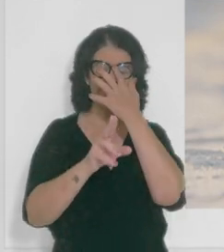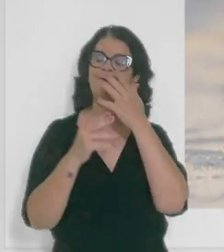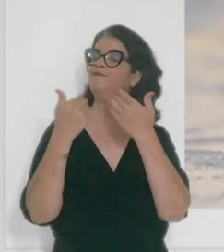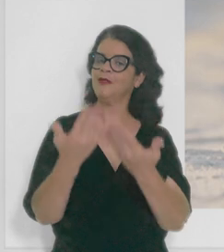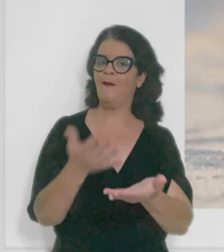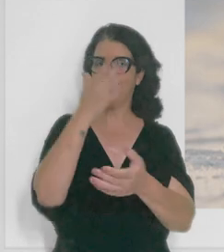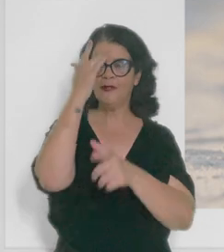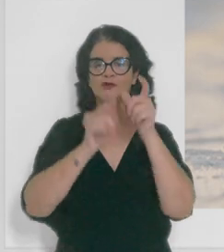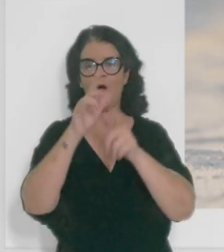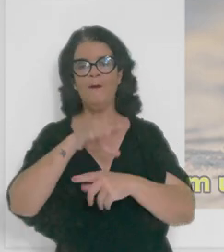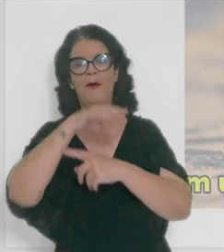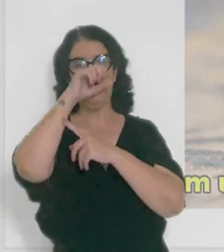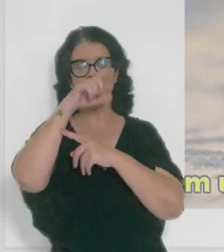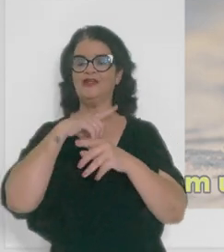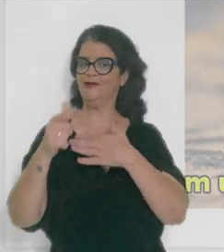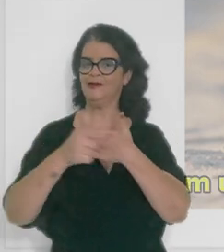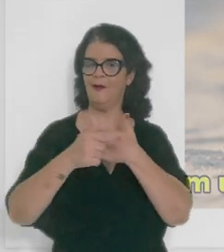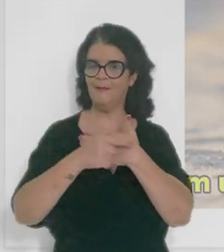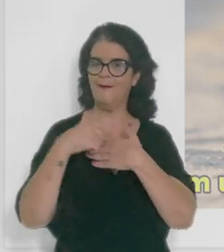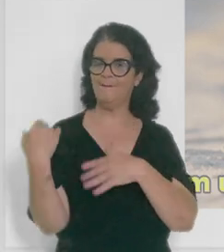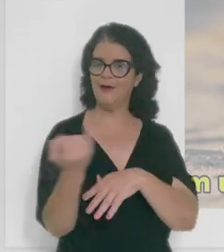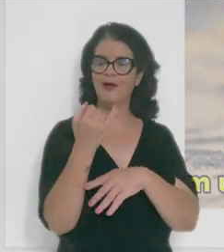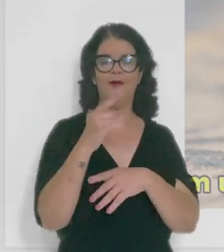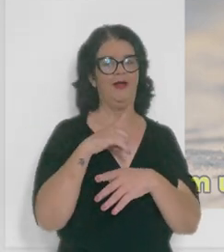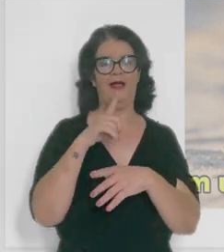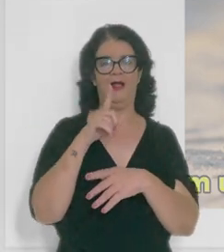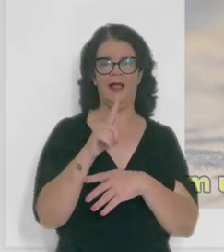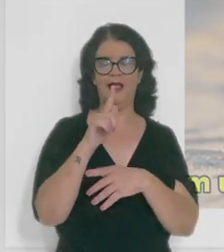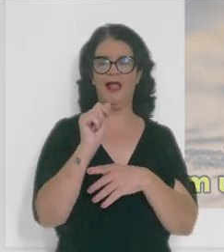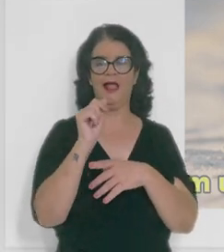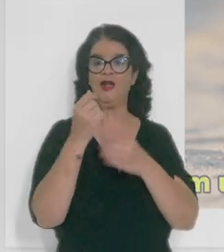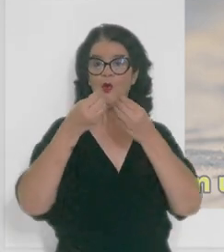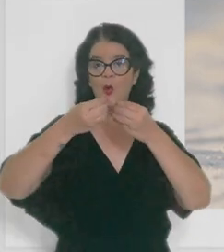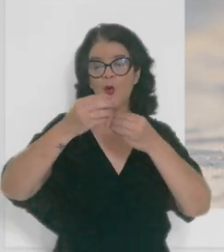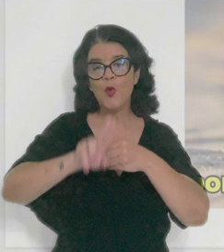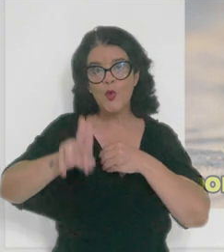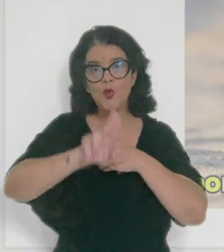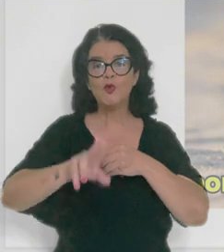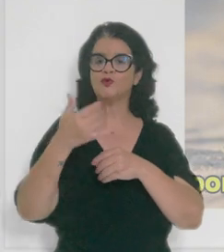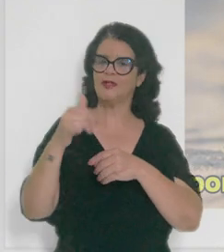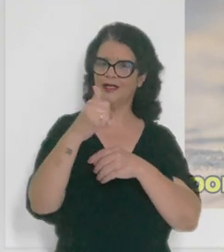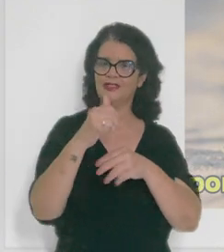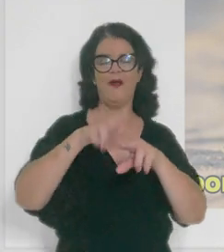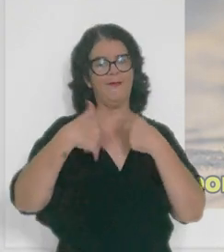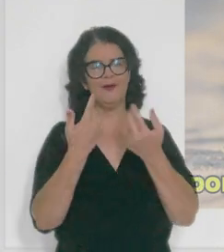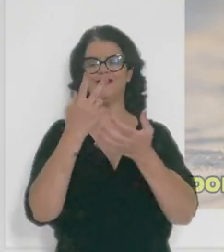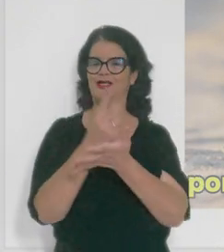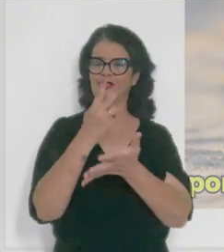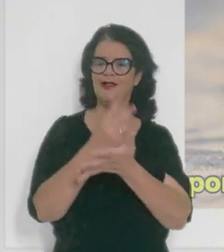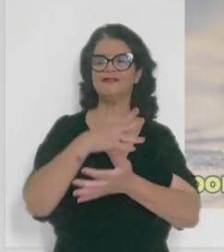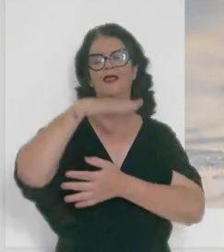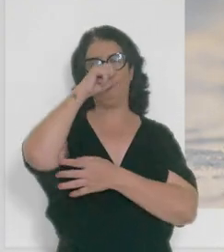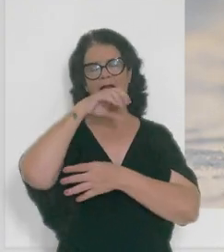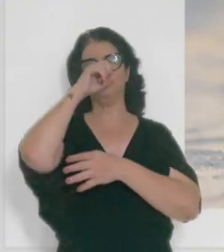Então, pessoal, o oxigênio, ele tem um papel crucial no gasto da energia, tá? Então, é por isso que a gente está sempre